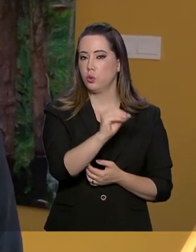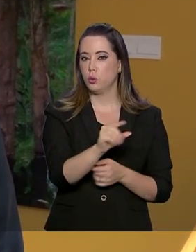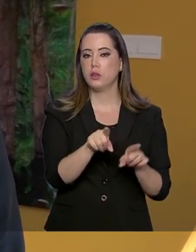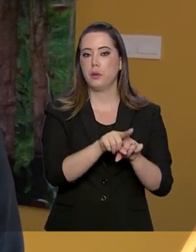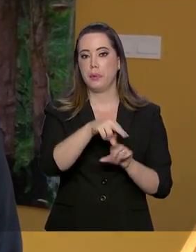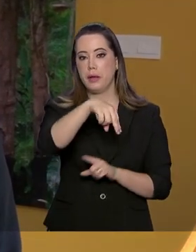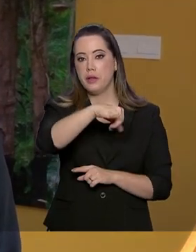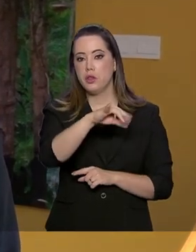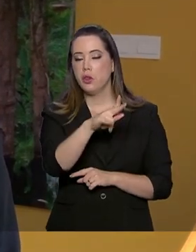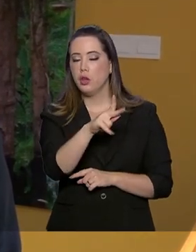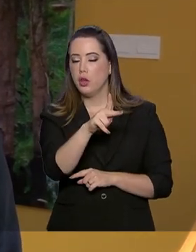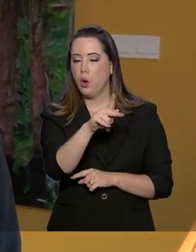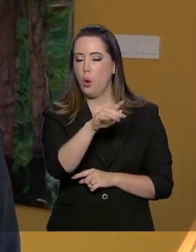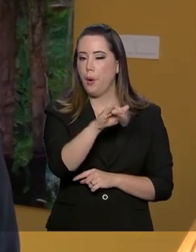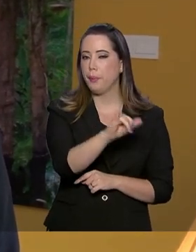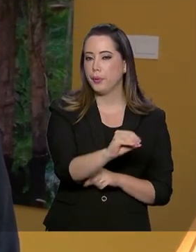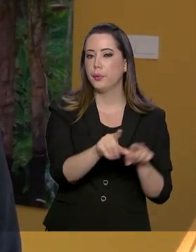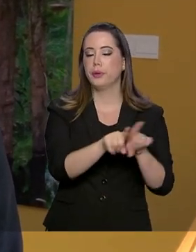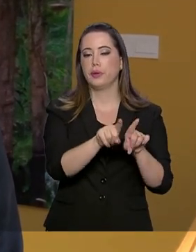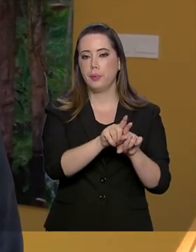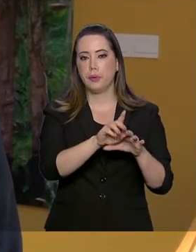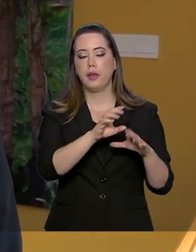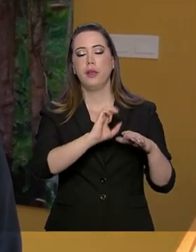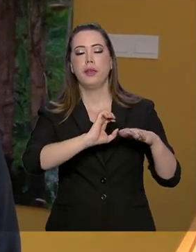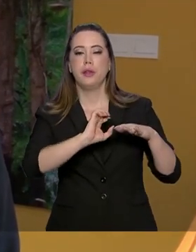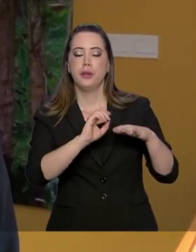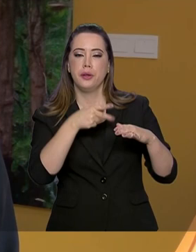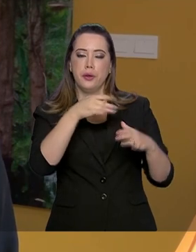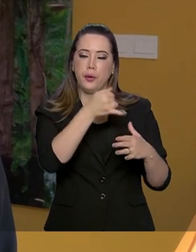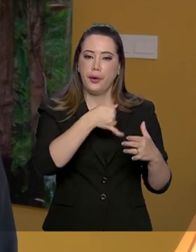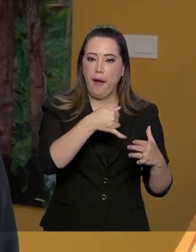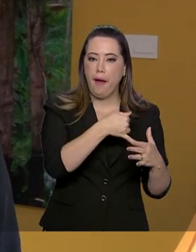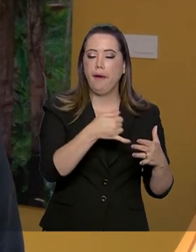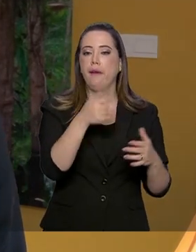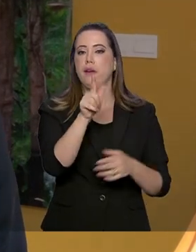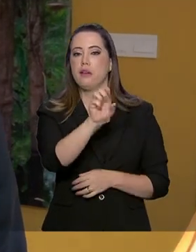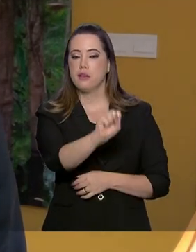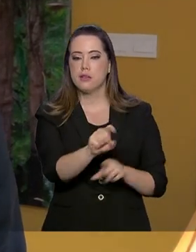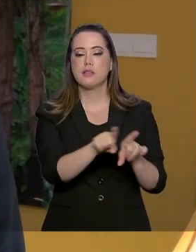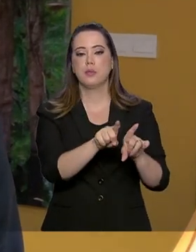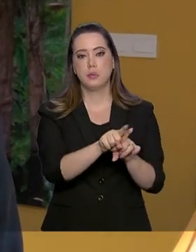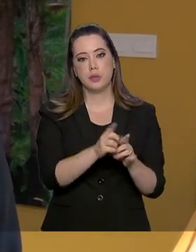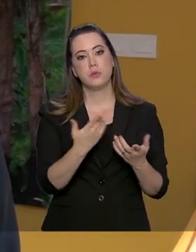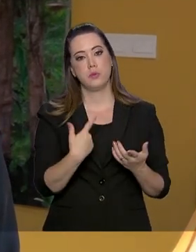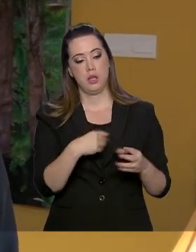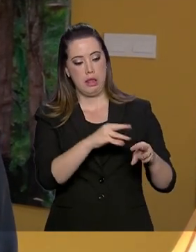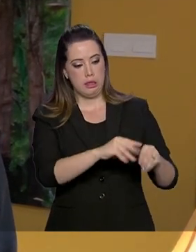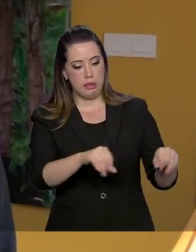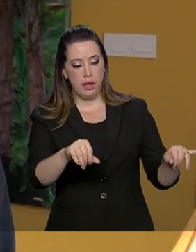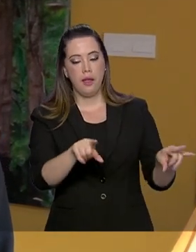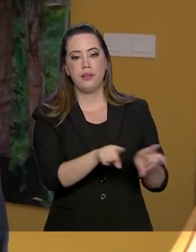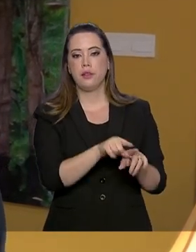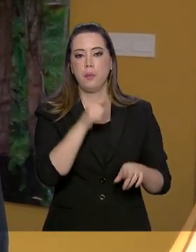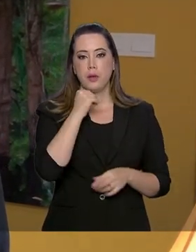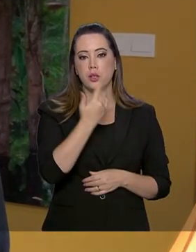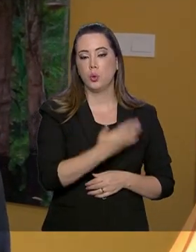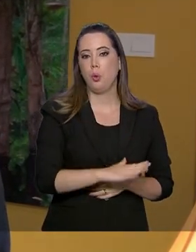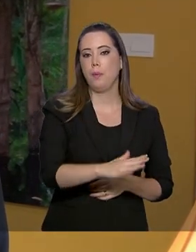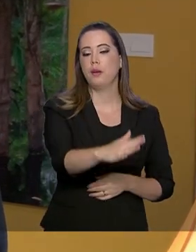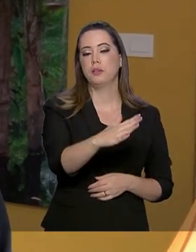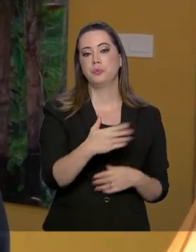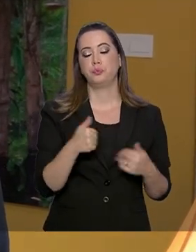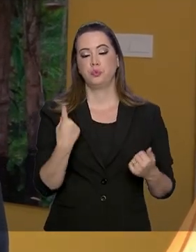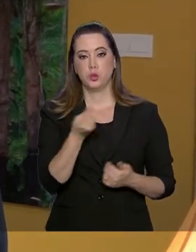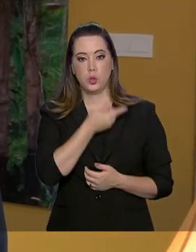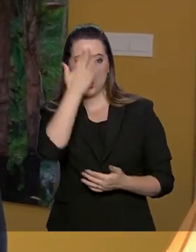gás, com explorações tanto no offshore quanto no onshore, em terra e no mar. E nós acreditamos